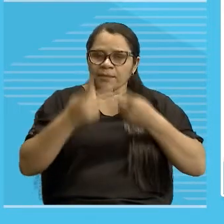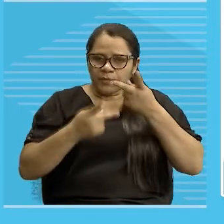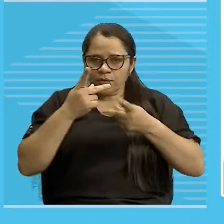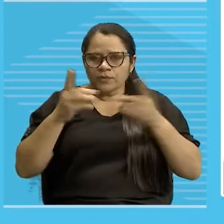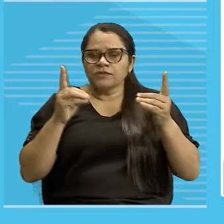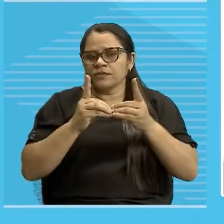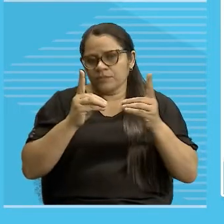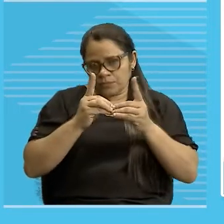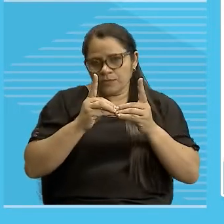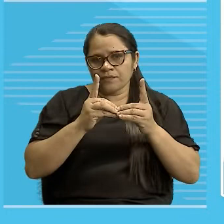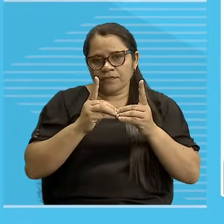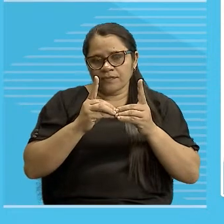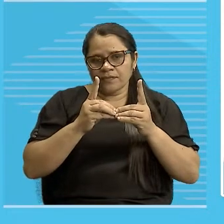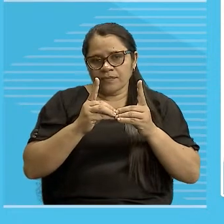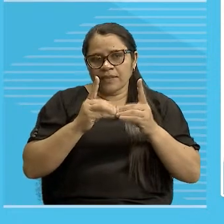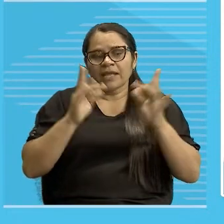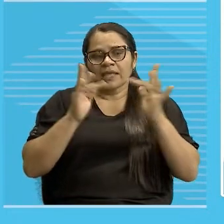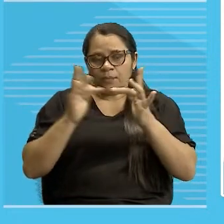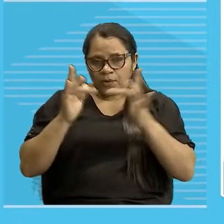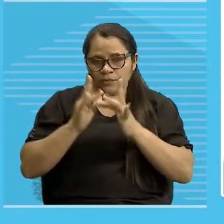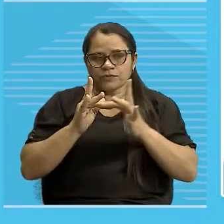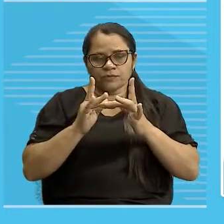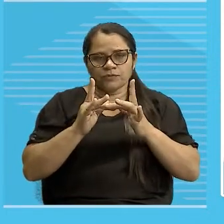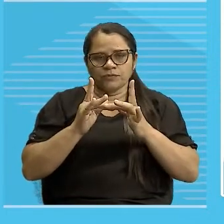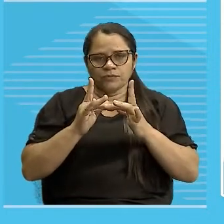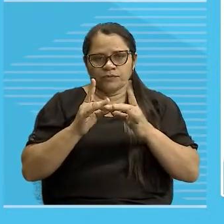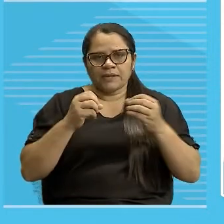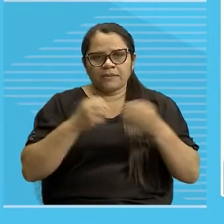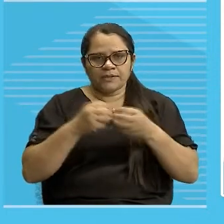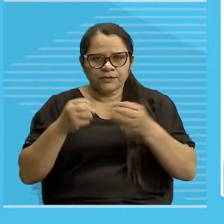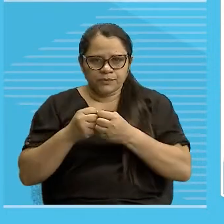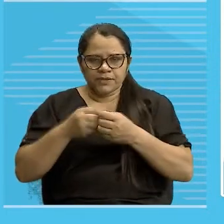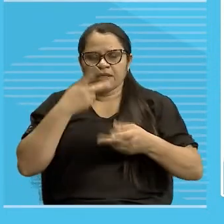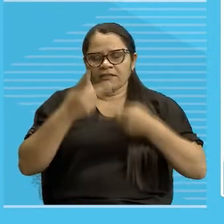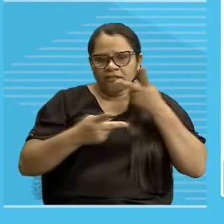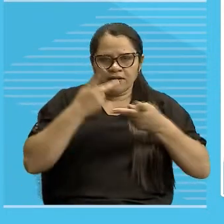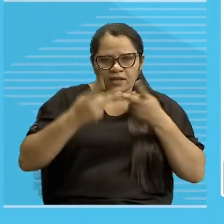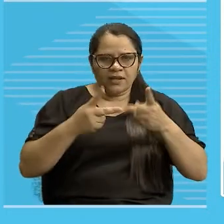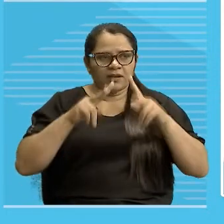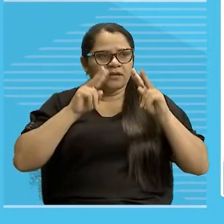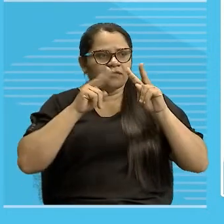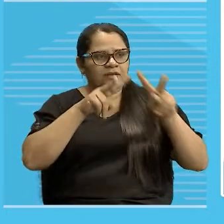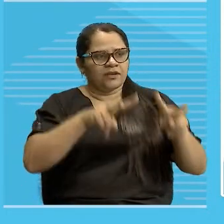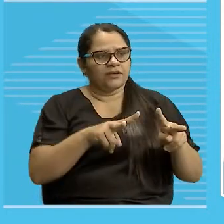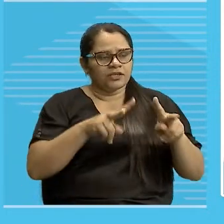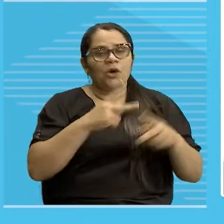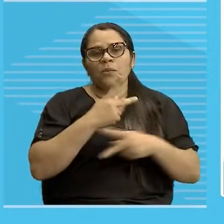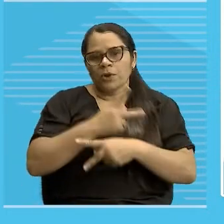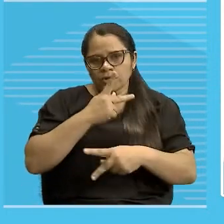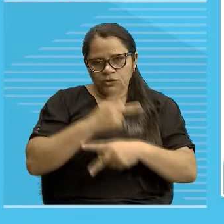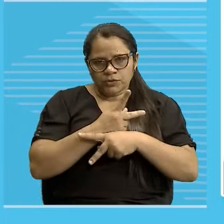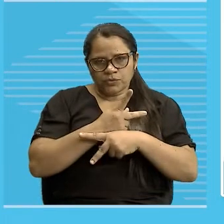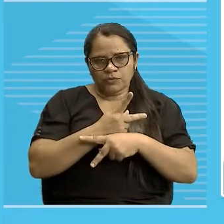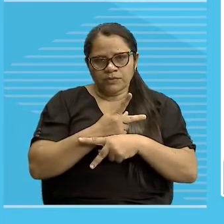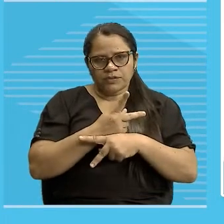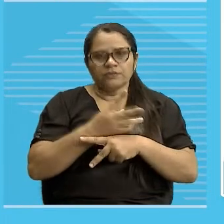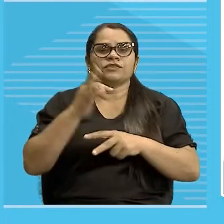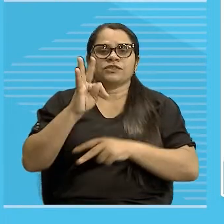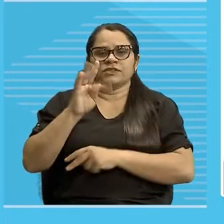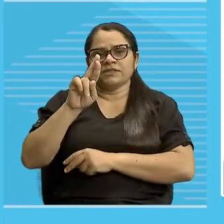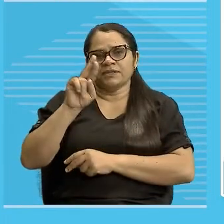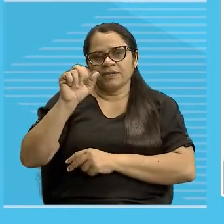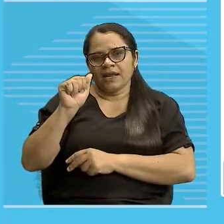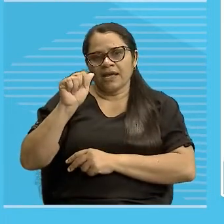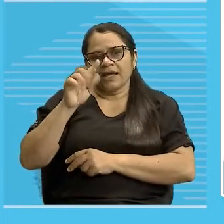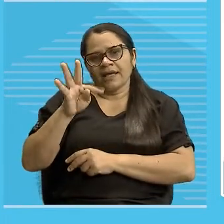prova, você é um tipo de pronome, pronome de tratamento empregado em referência à